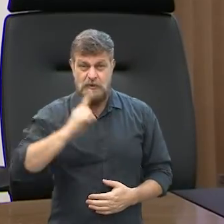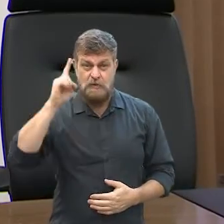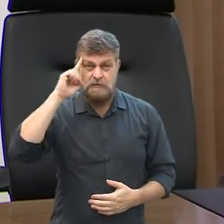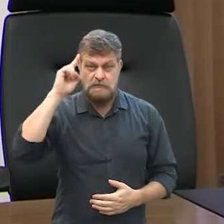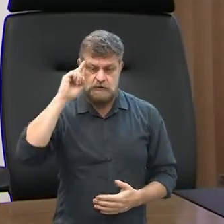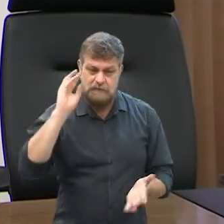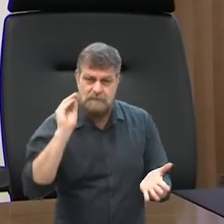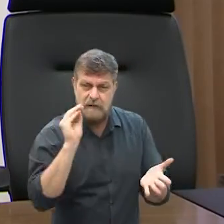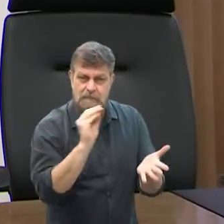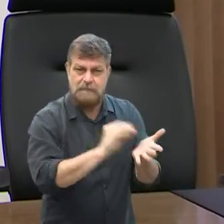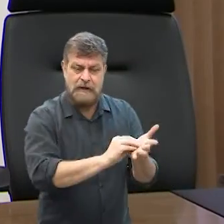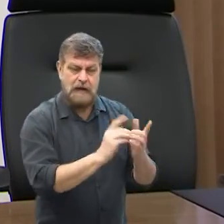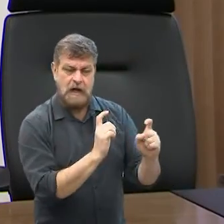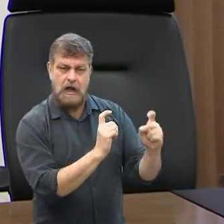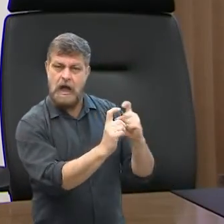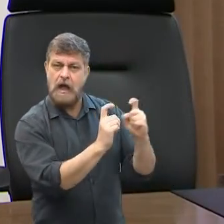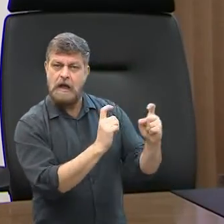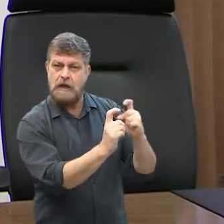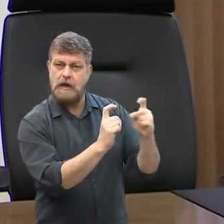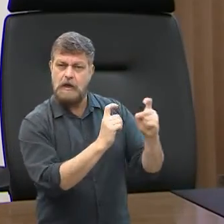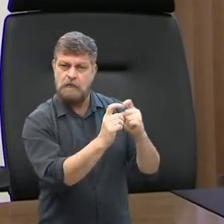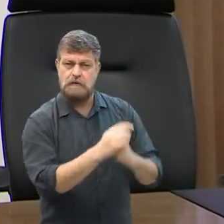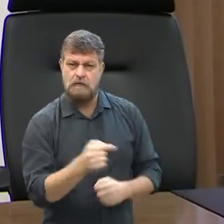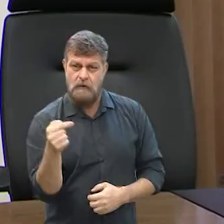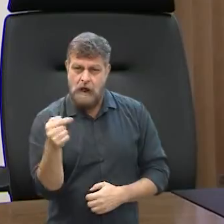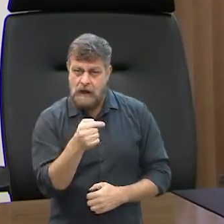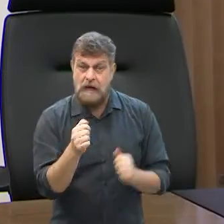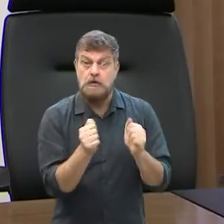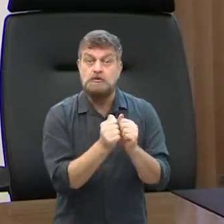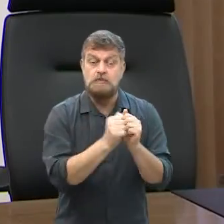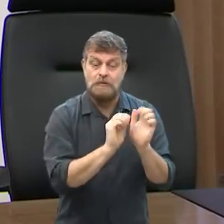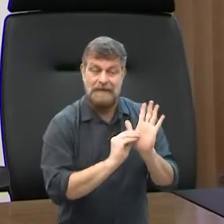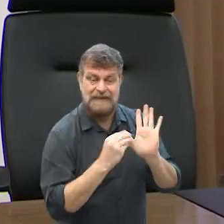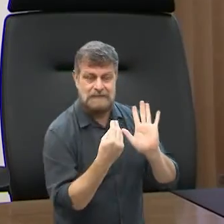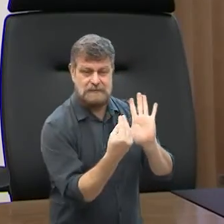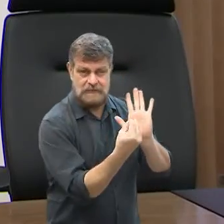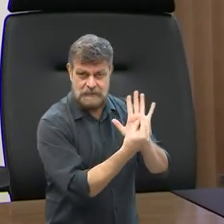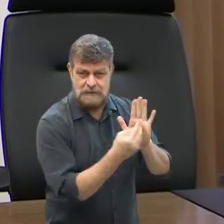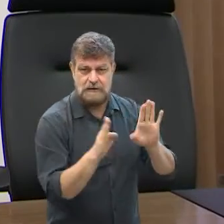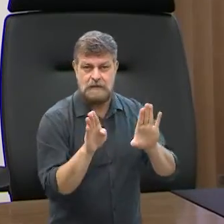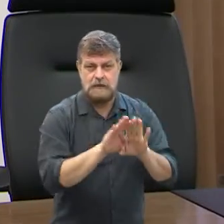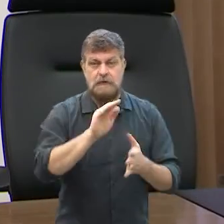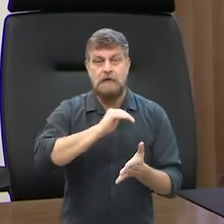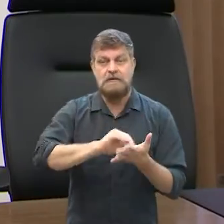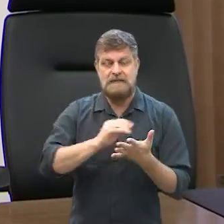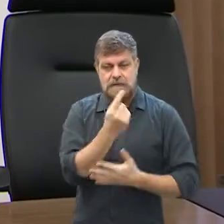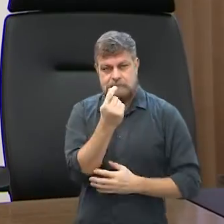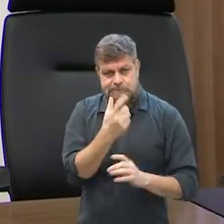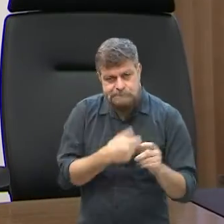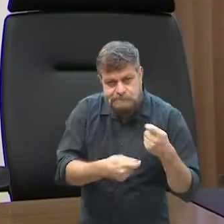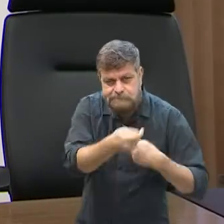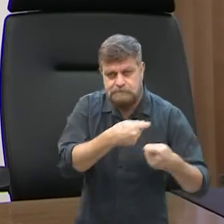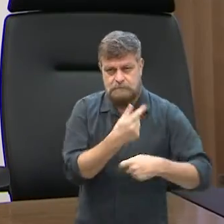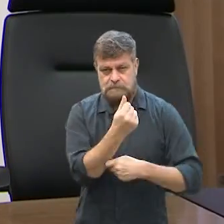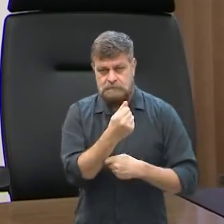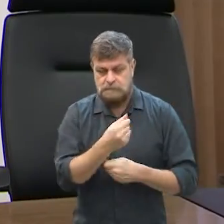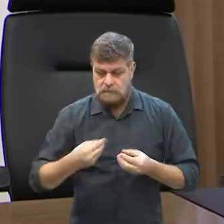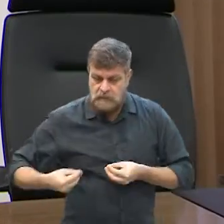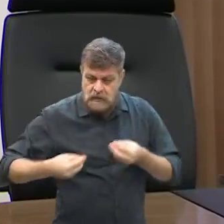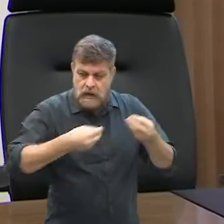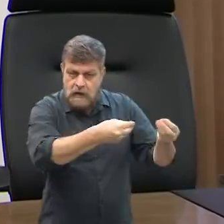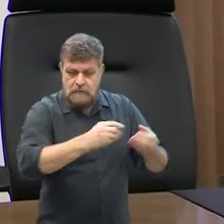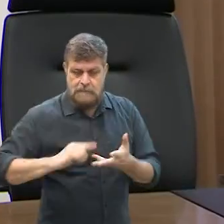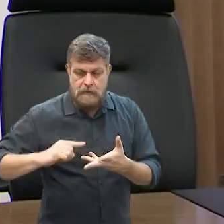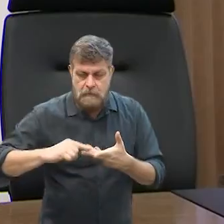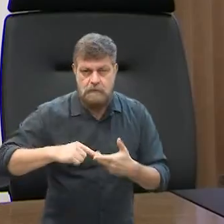reunião juntamente com a Sanasa e também com o secretário de Finanças para levar essas reivindicações